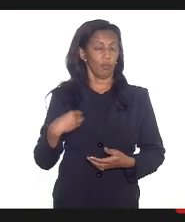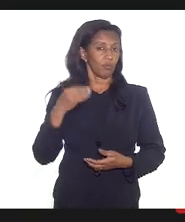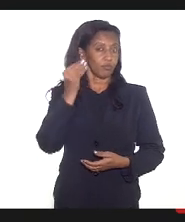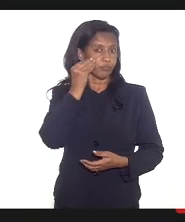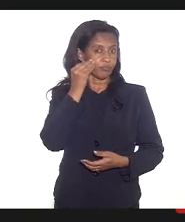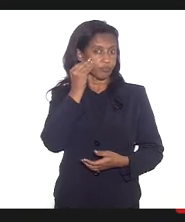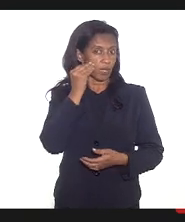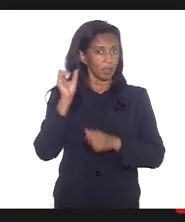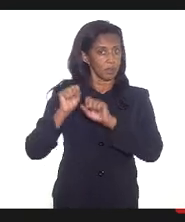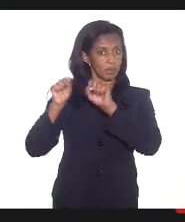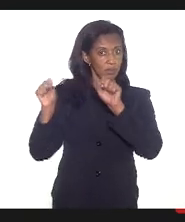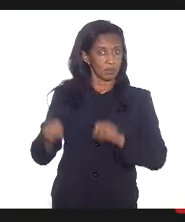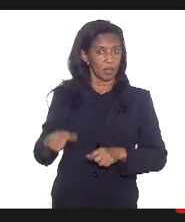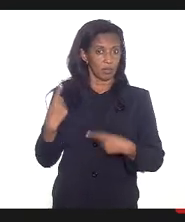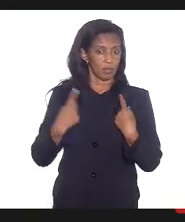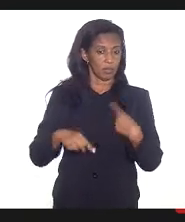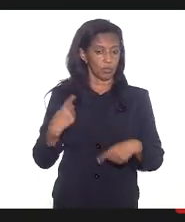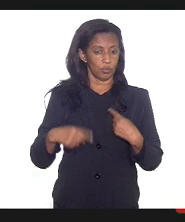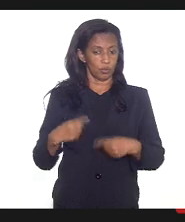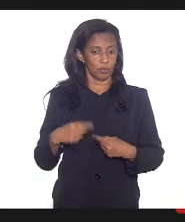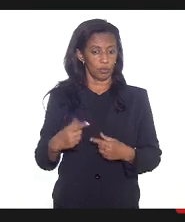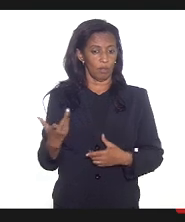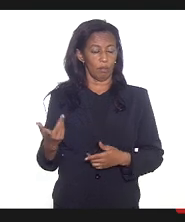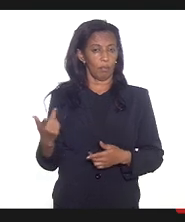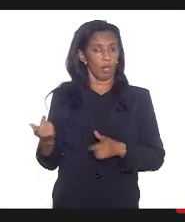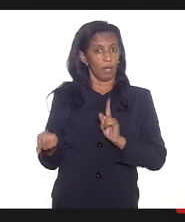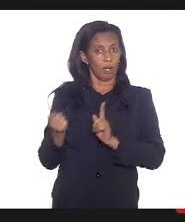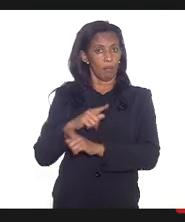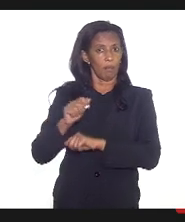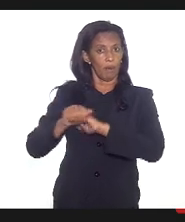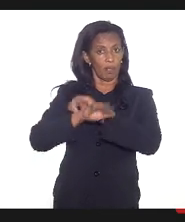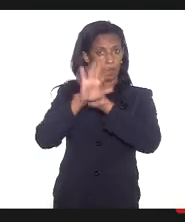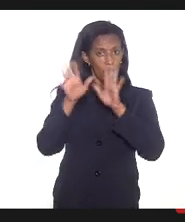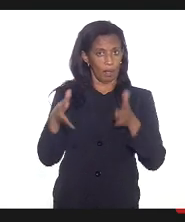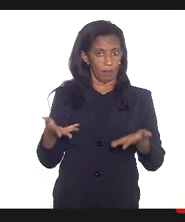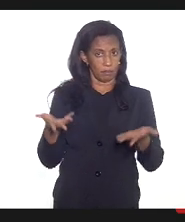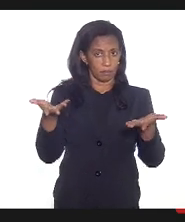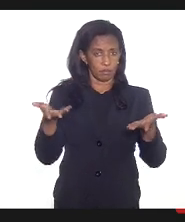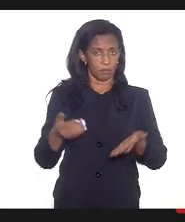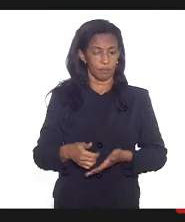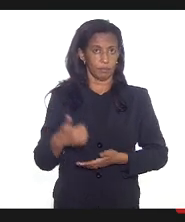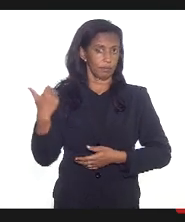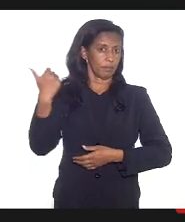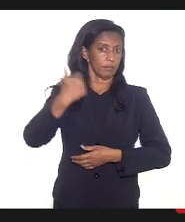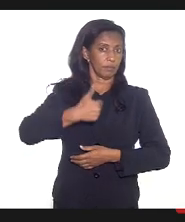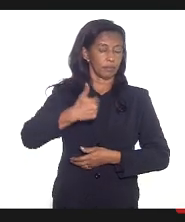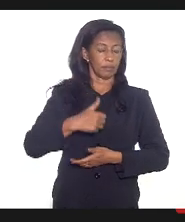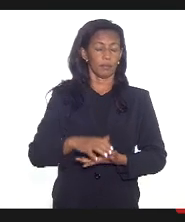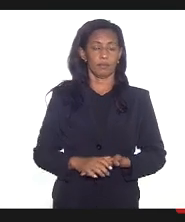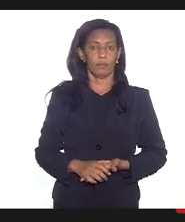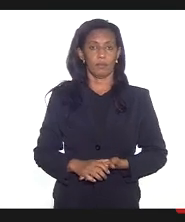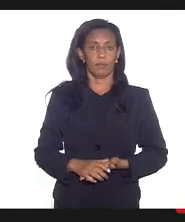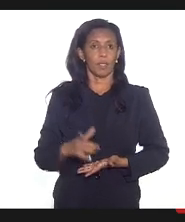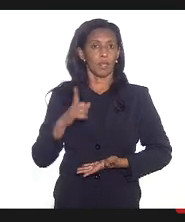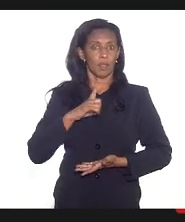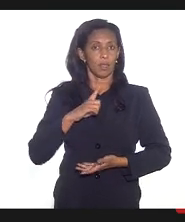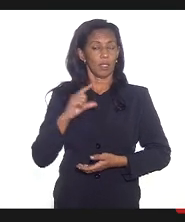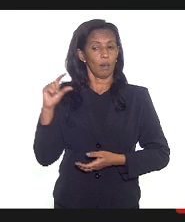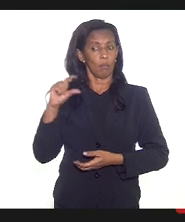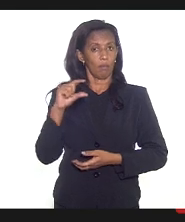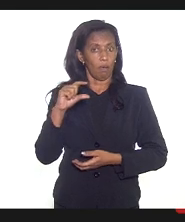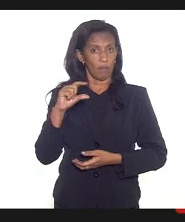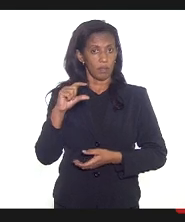sistematizar a nossa discussão para tentar tornar mais claro o processo Primeiro temos a vacina